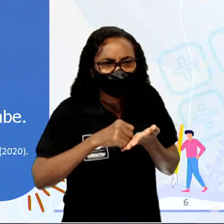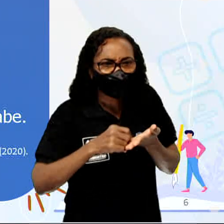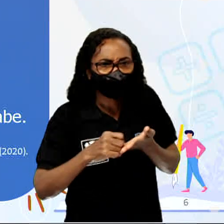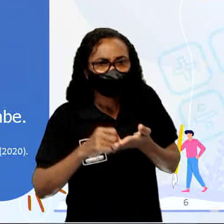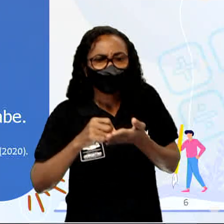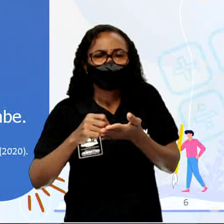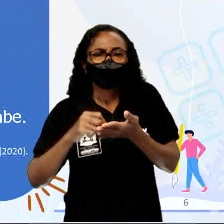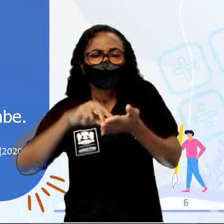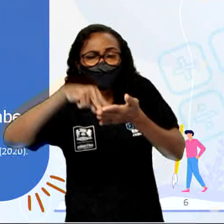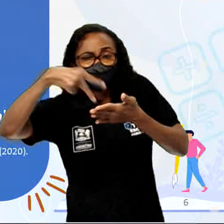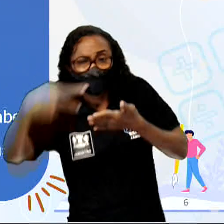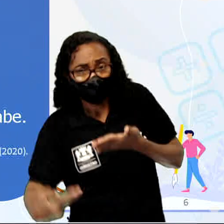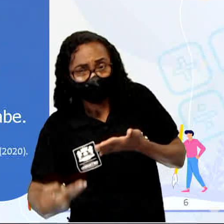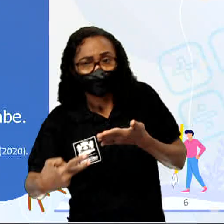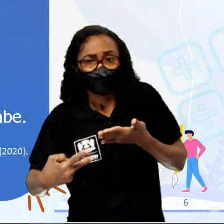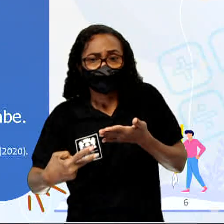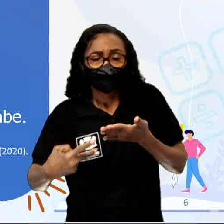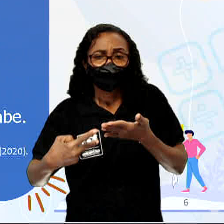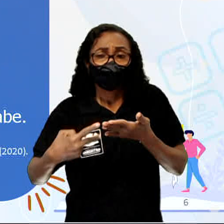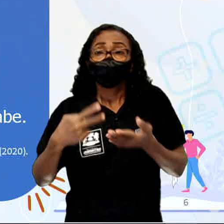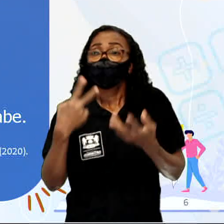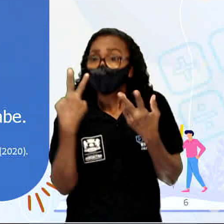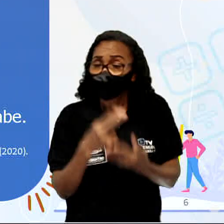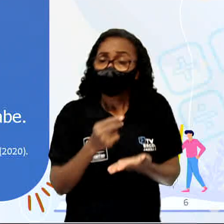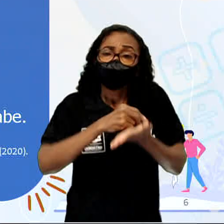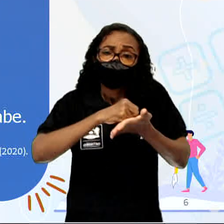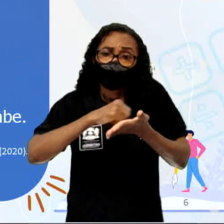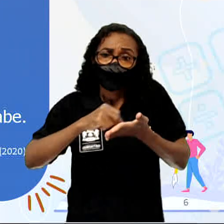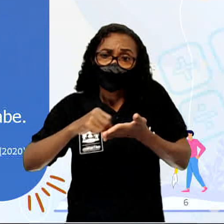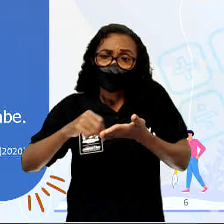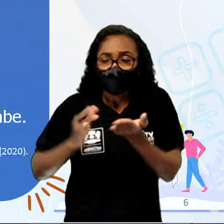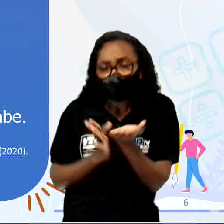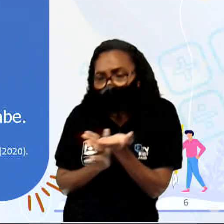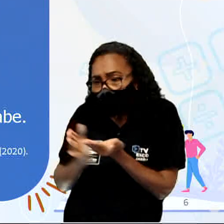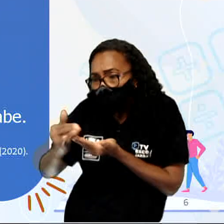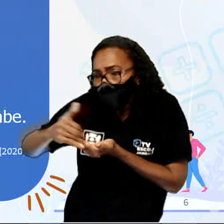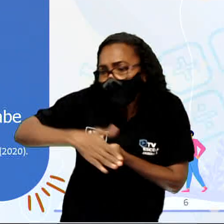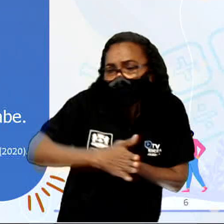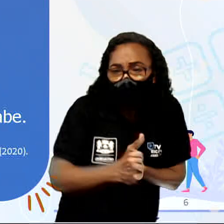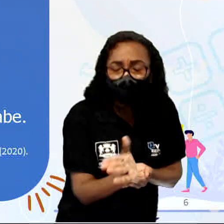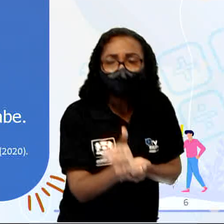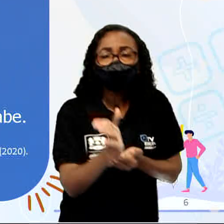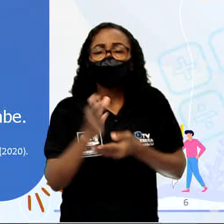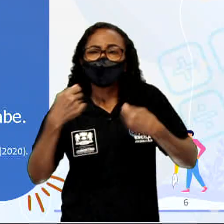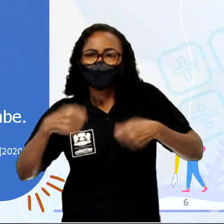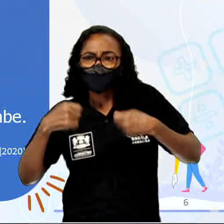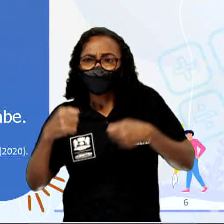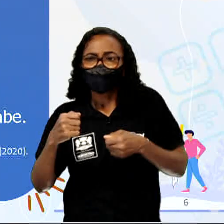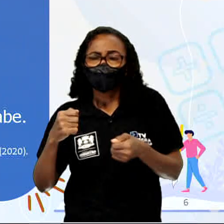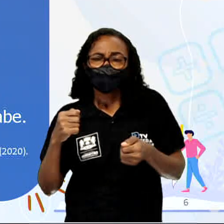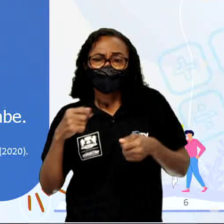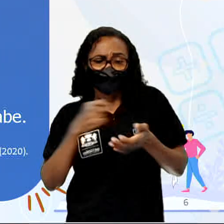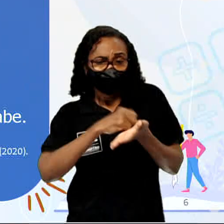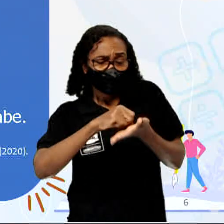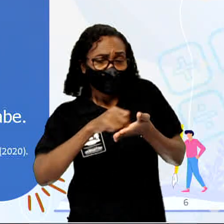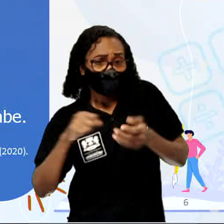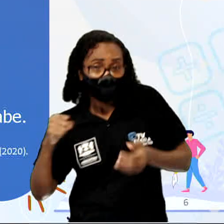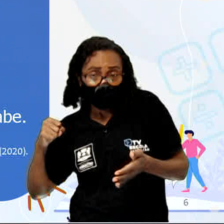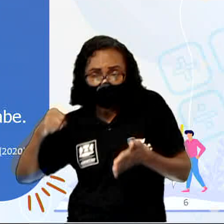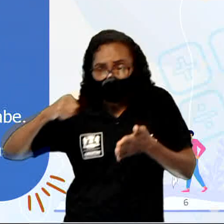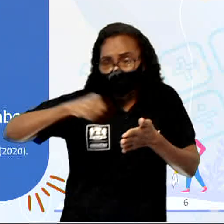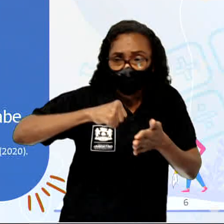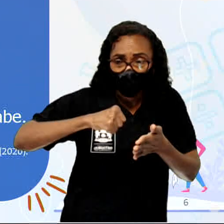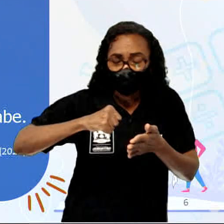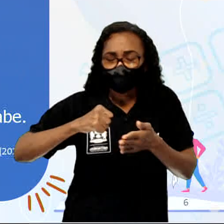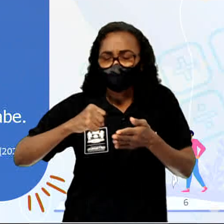modo que se escreve a curva. É preciso escrever o ataque do mesmo modo que